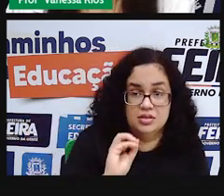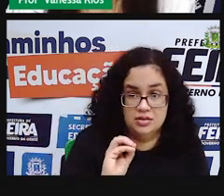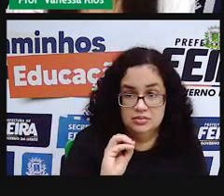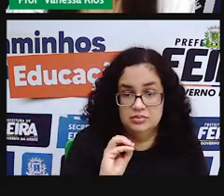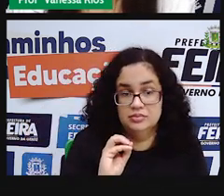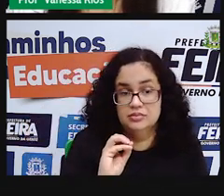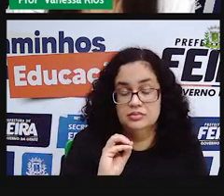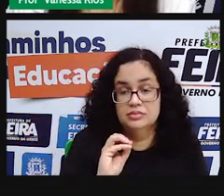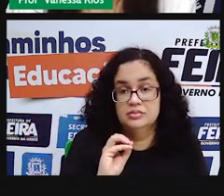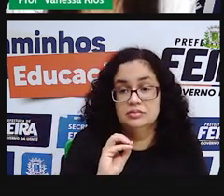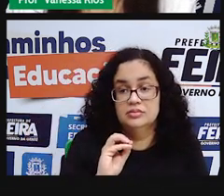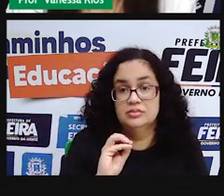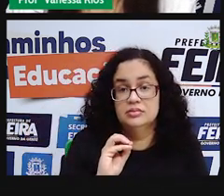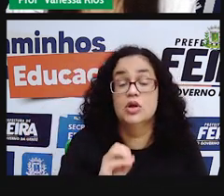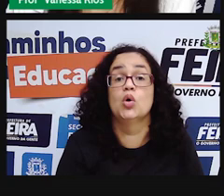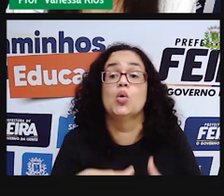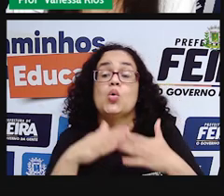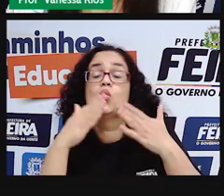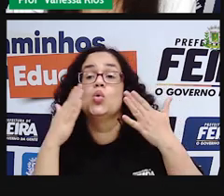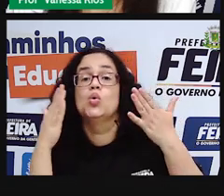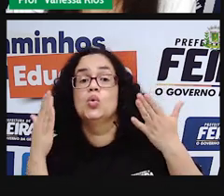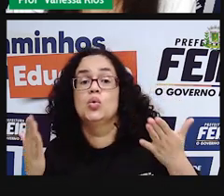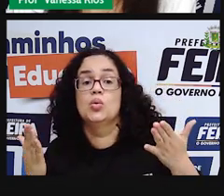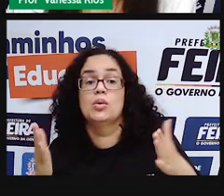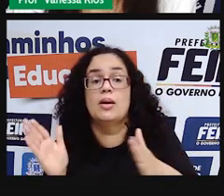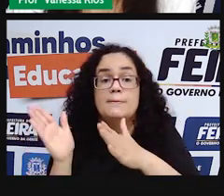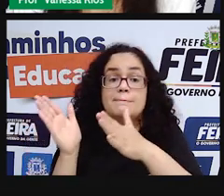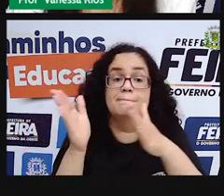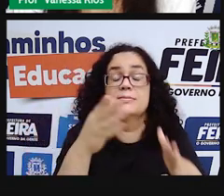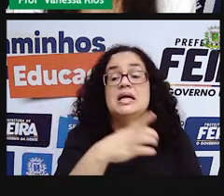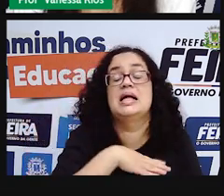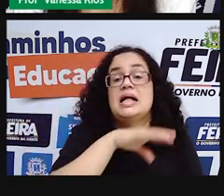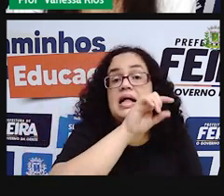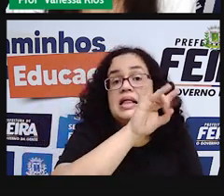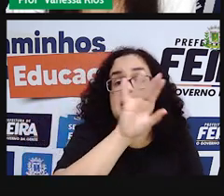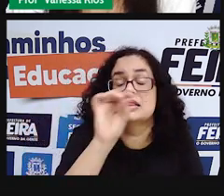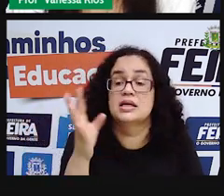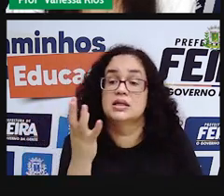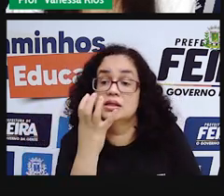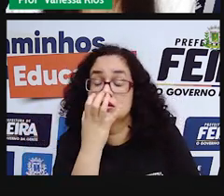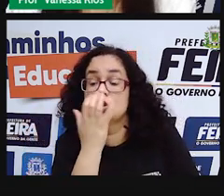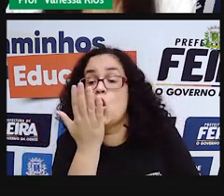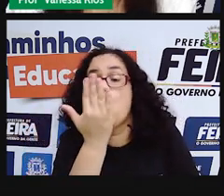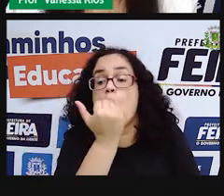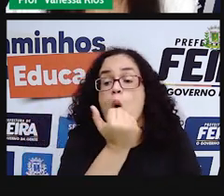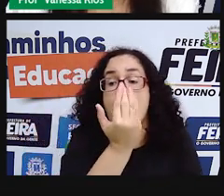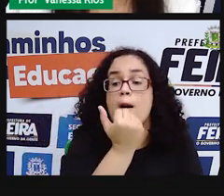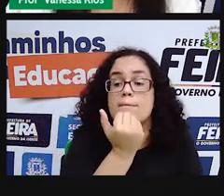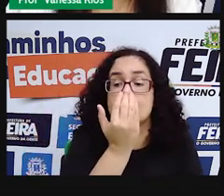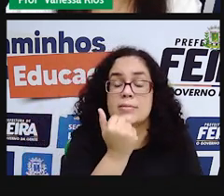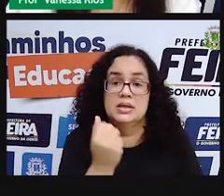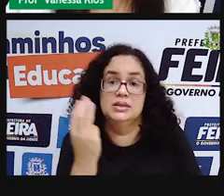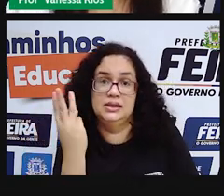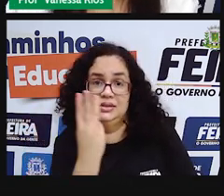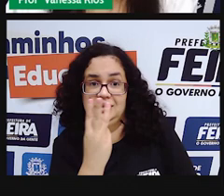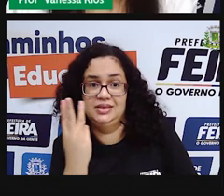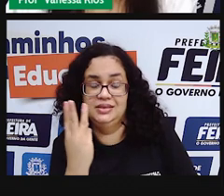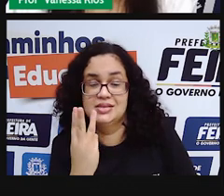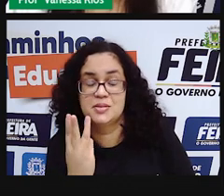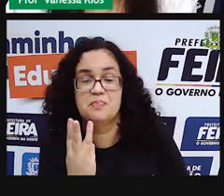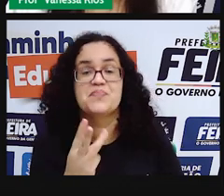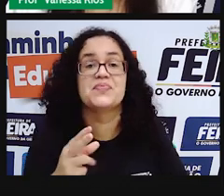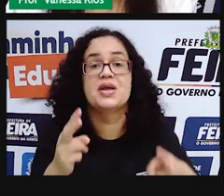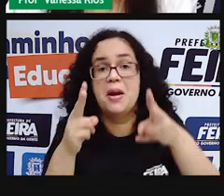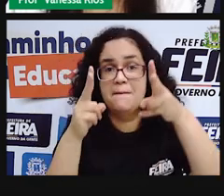Nesse caso aí, quantos pacotes cada cachorro vai se alimentar? Três. Então, a gente percebe que o três se